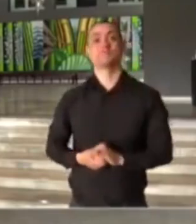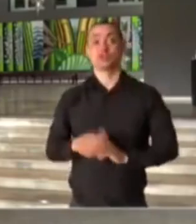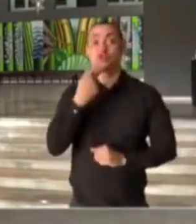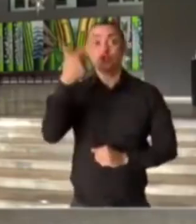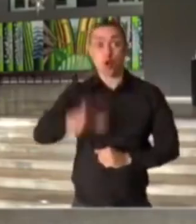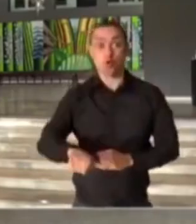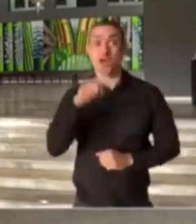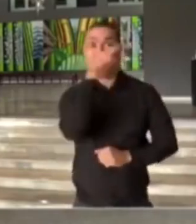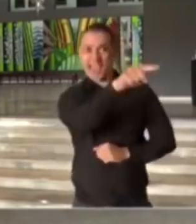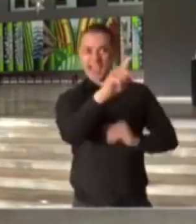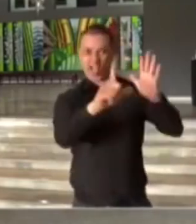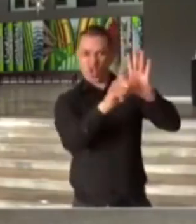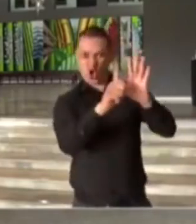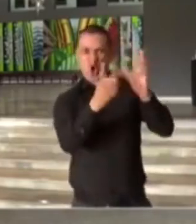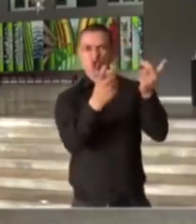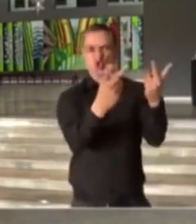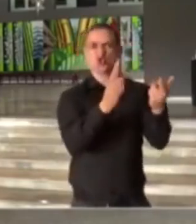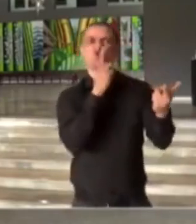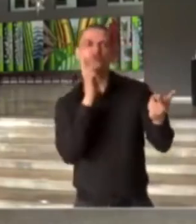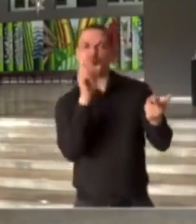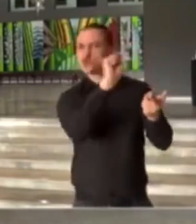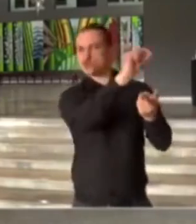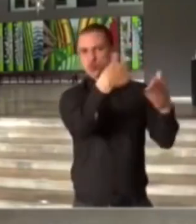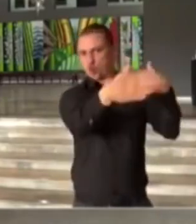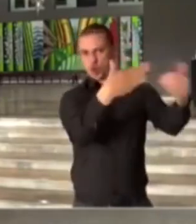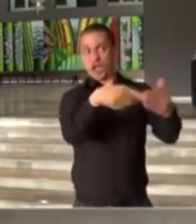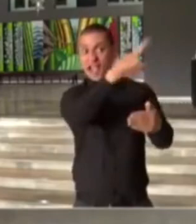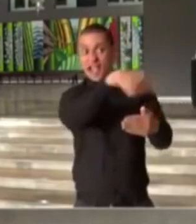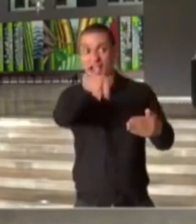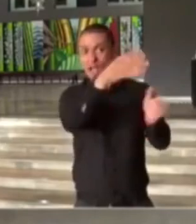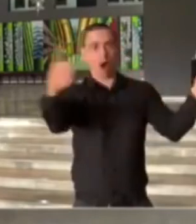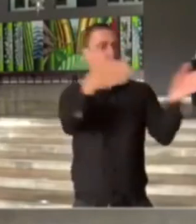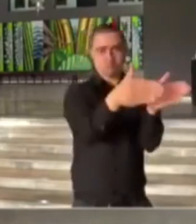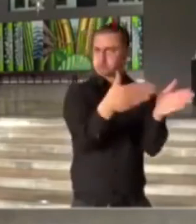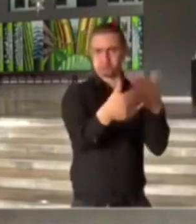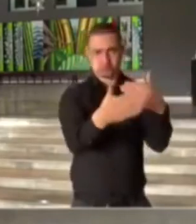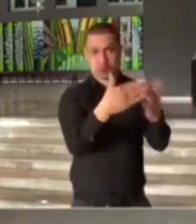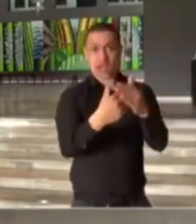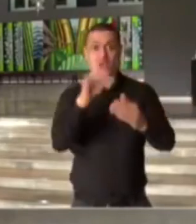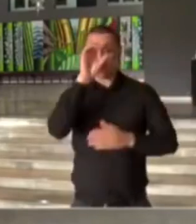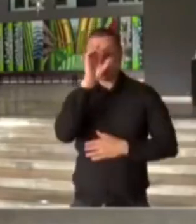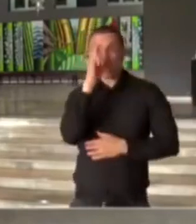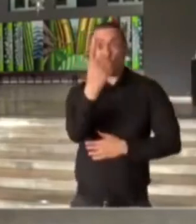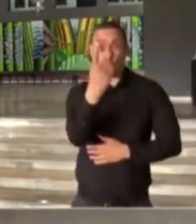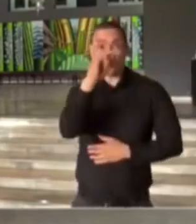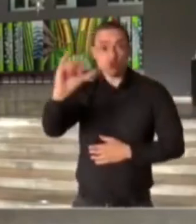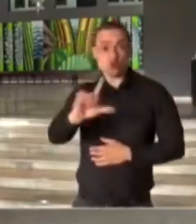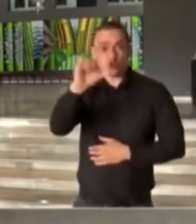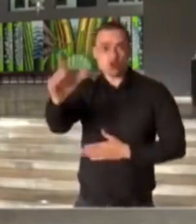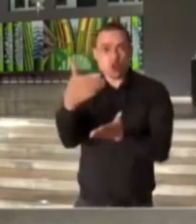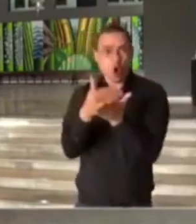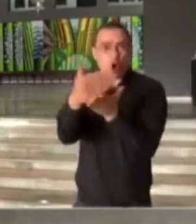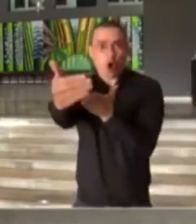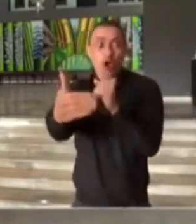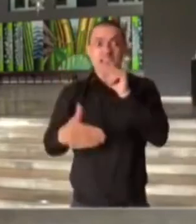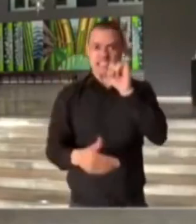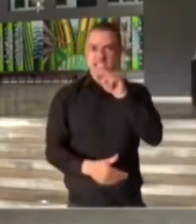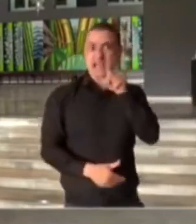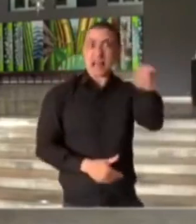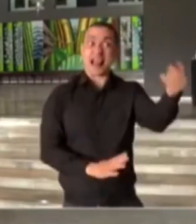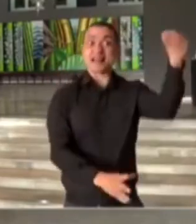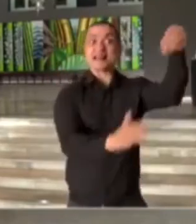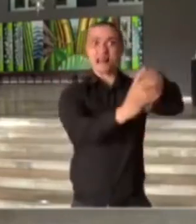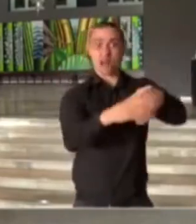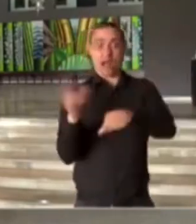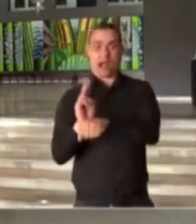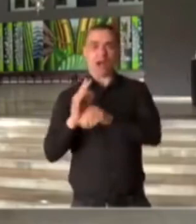Repito, estabelecimentos comerciais de qualquer tamanho, que a partir do dia 1º de julho, no Estado de São Paulo, forem flagrados pela